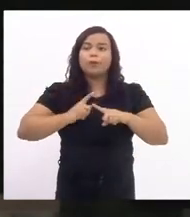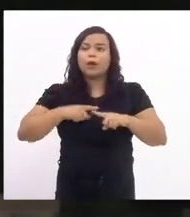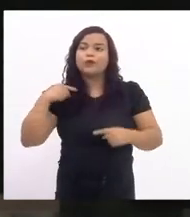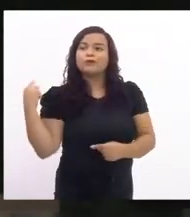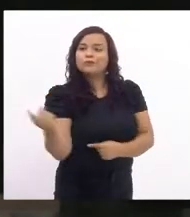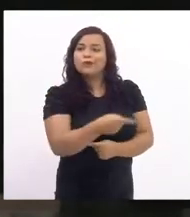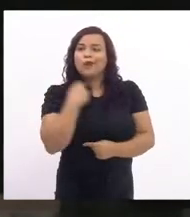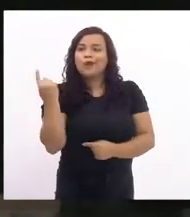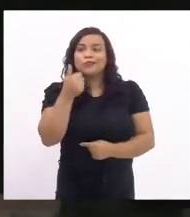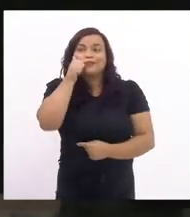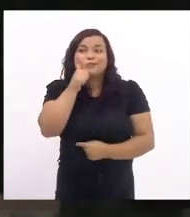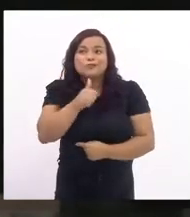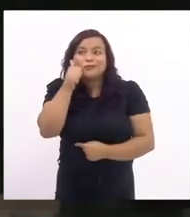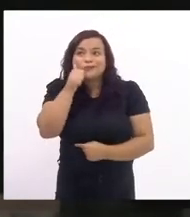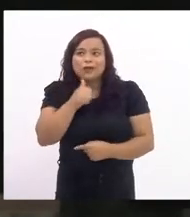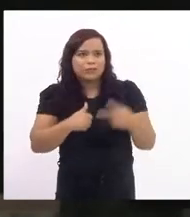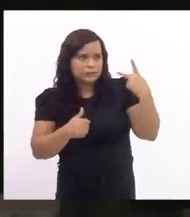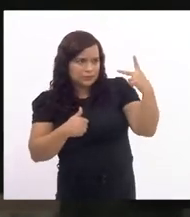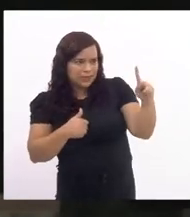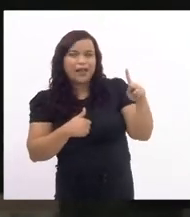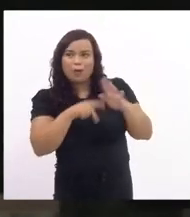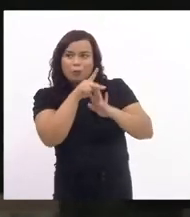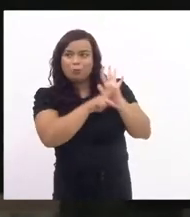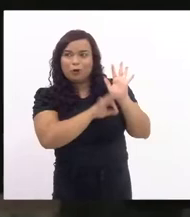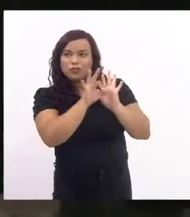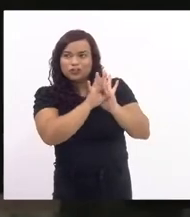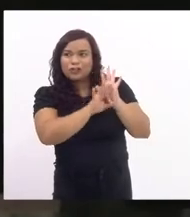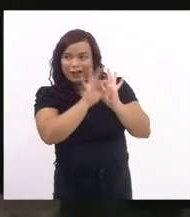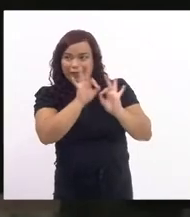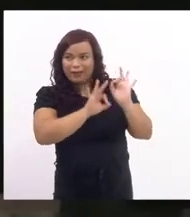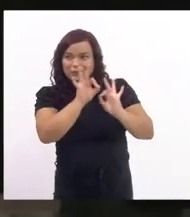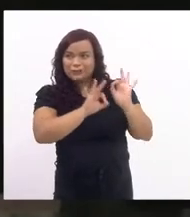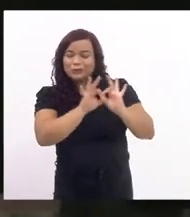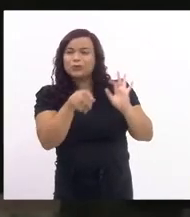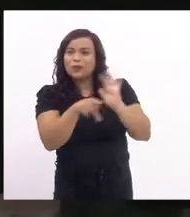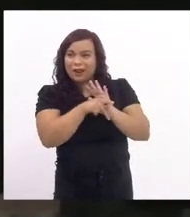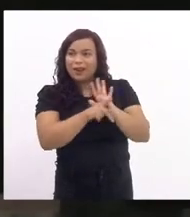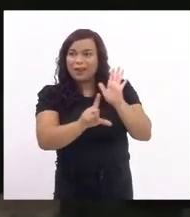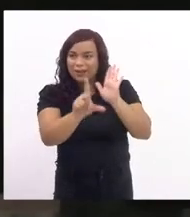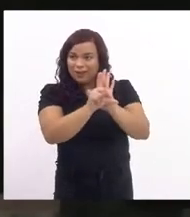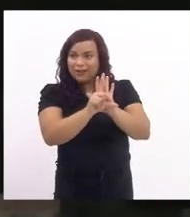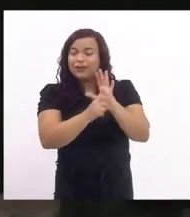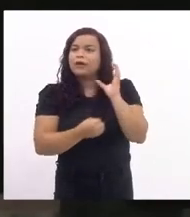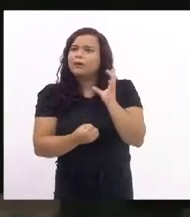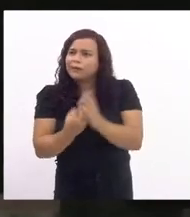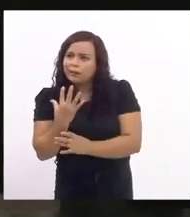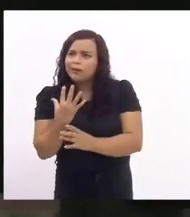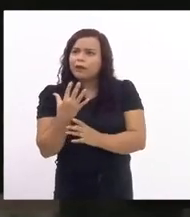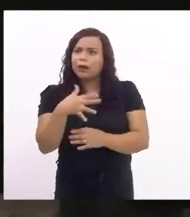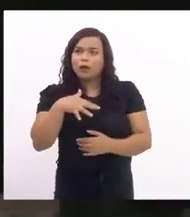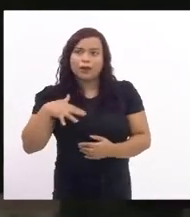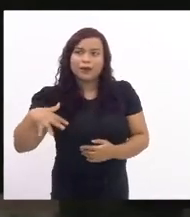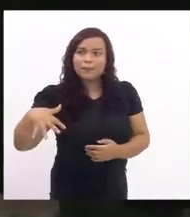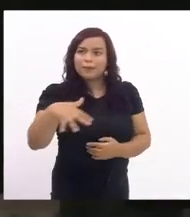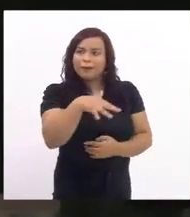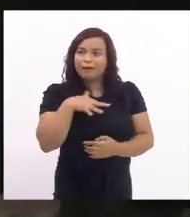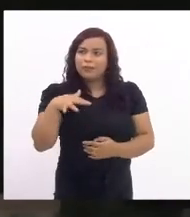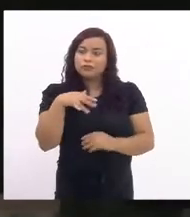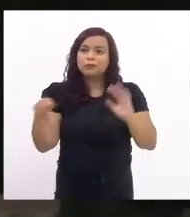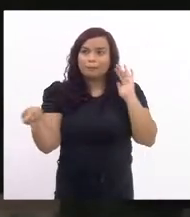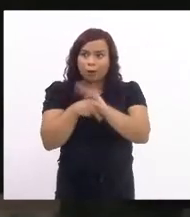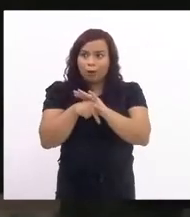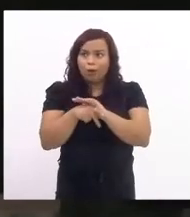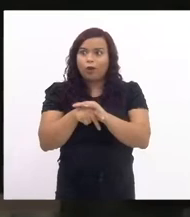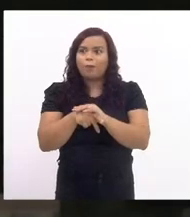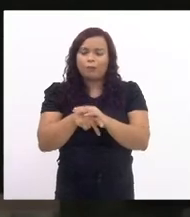tanto o seu projeto de lei hoje né que cria esse âmbito esse ambiente para deixar